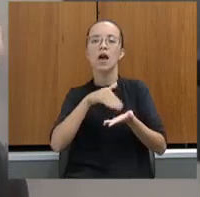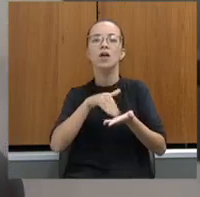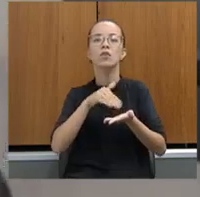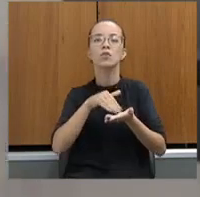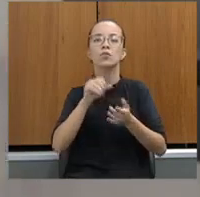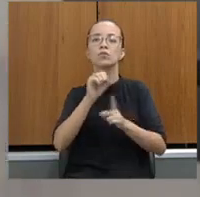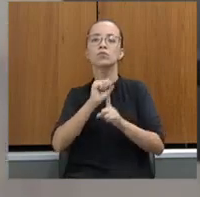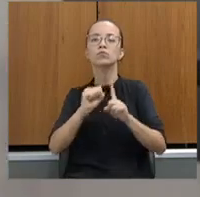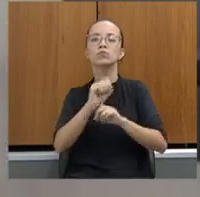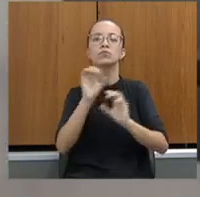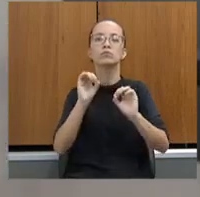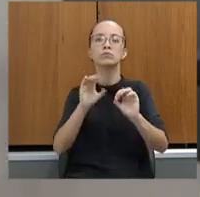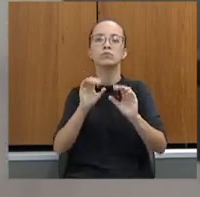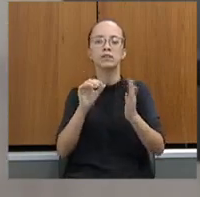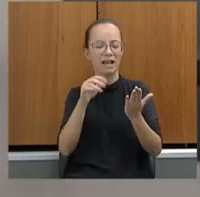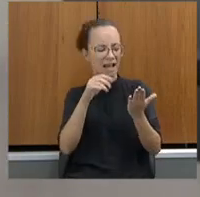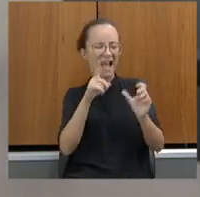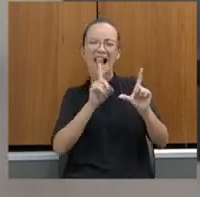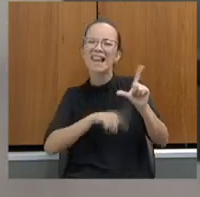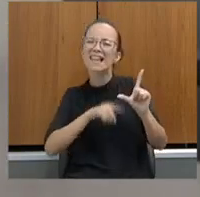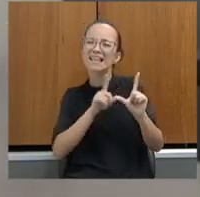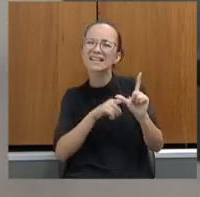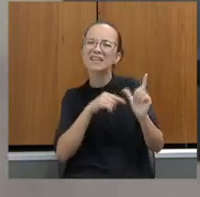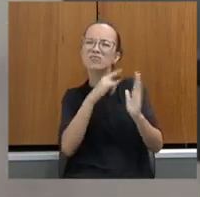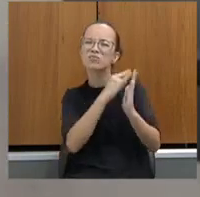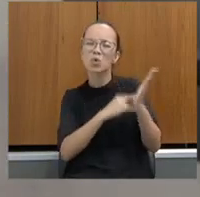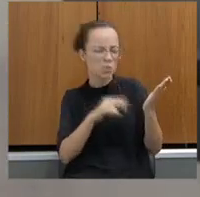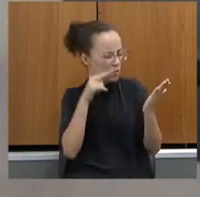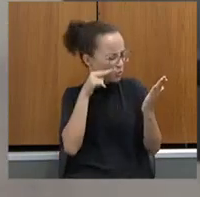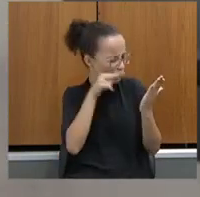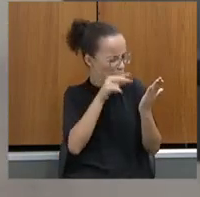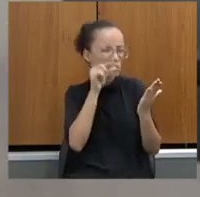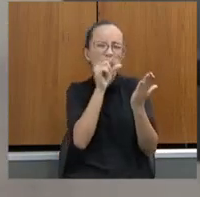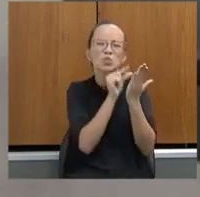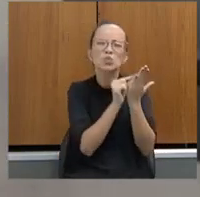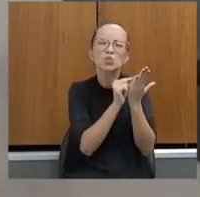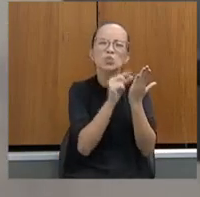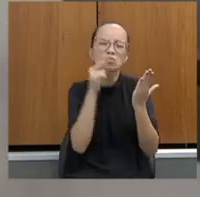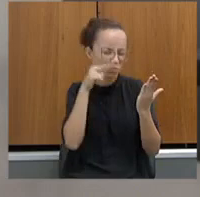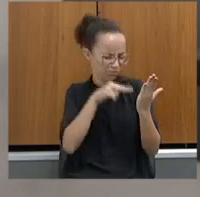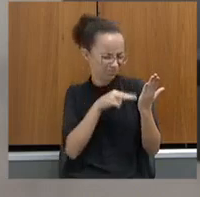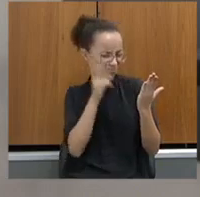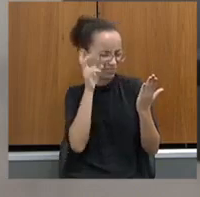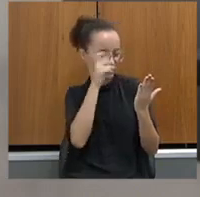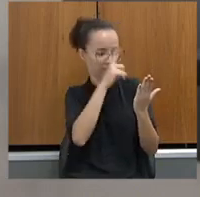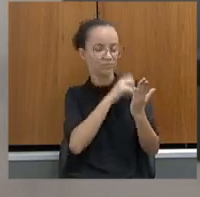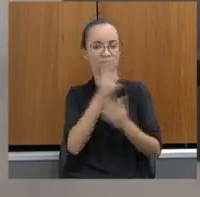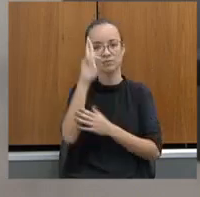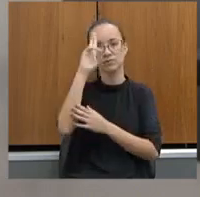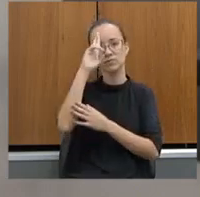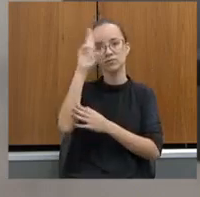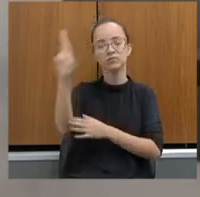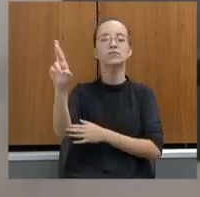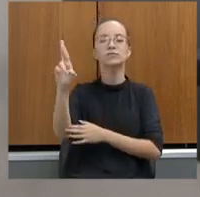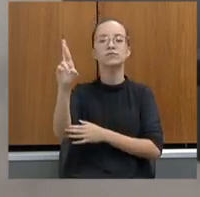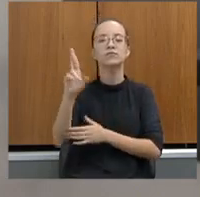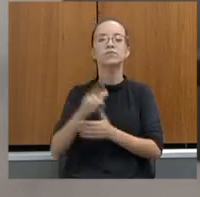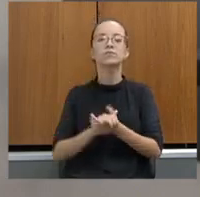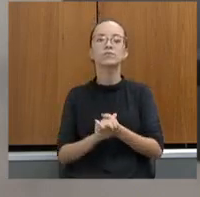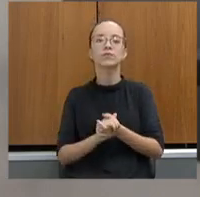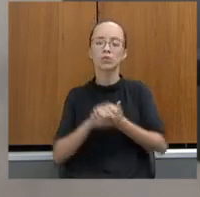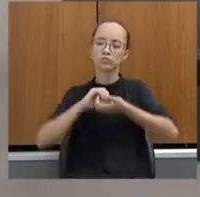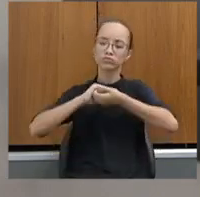está tão minúsculo, eu estou custando a fazer a leitura. Senhor subsecretário de atendimento sócio-educativo,